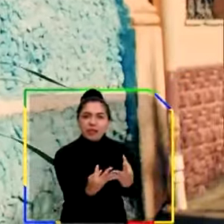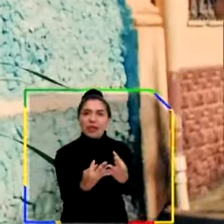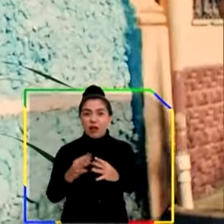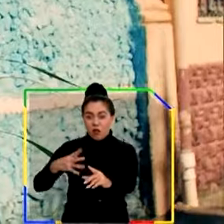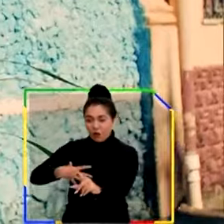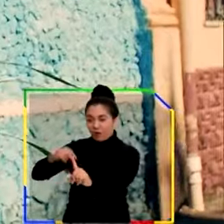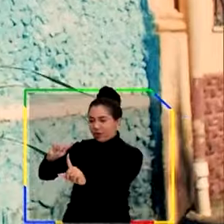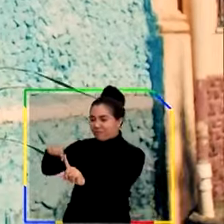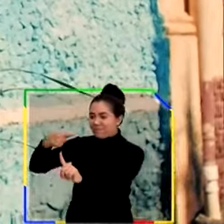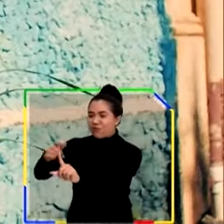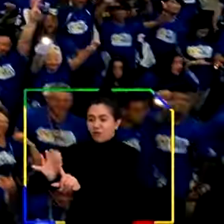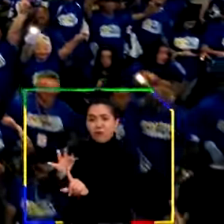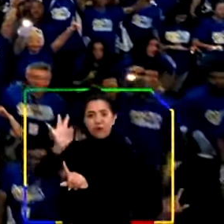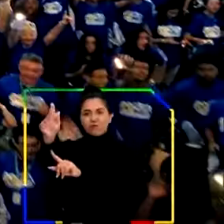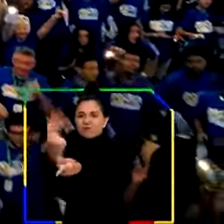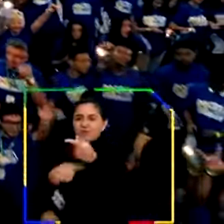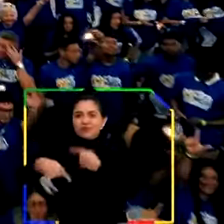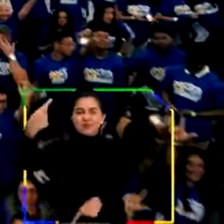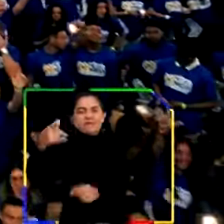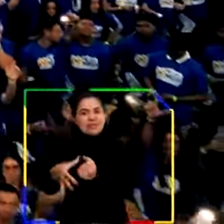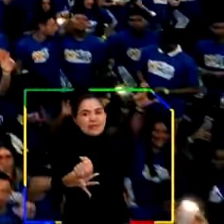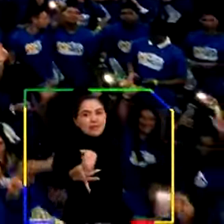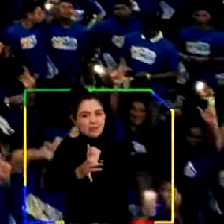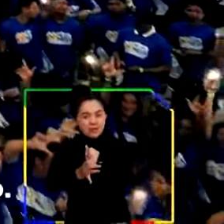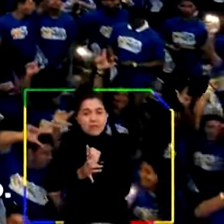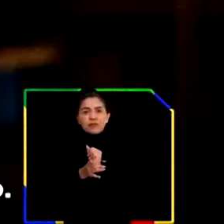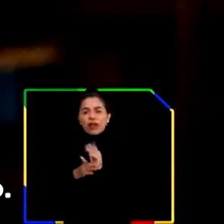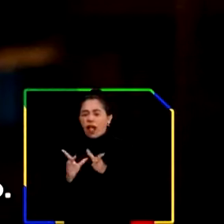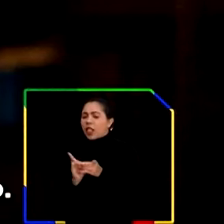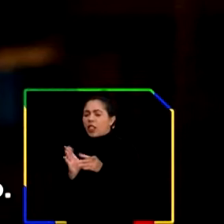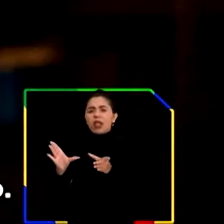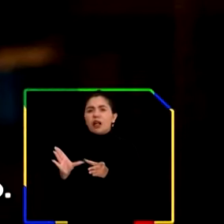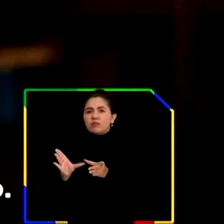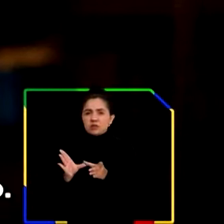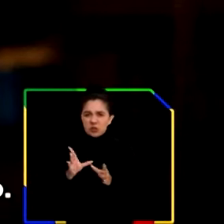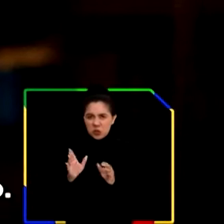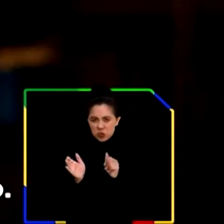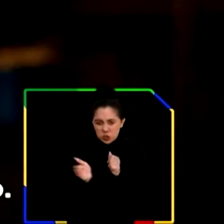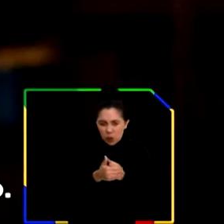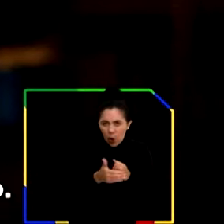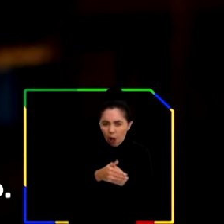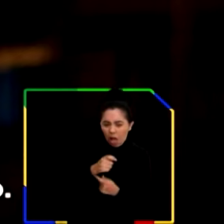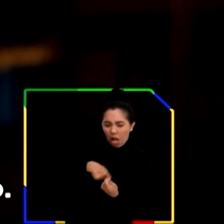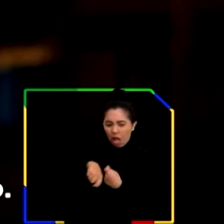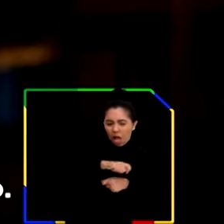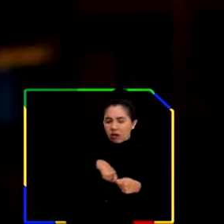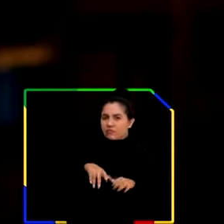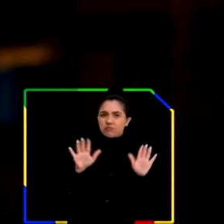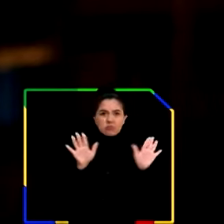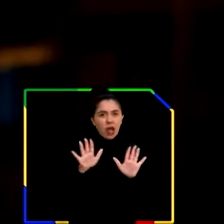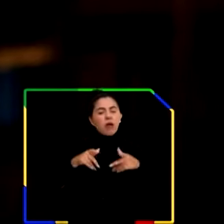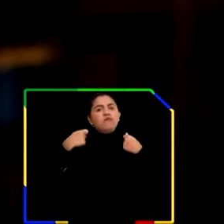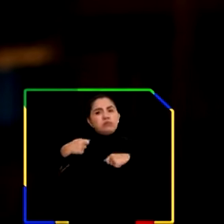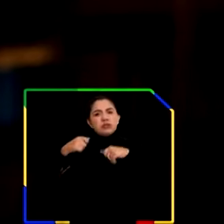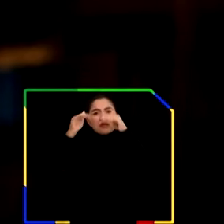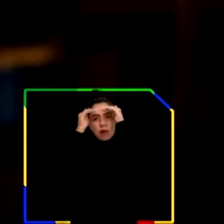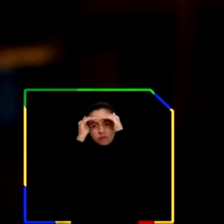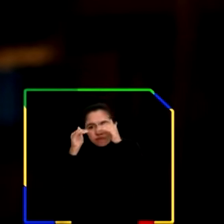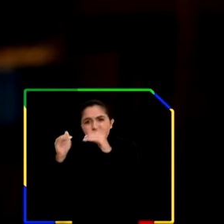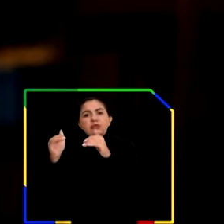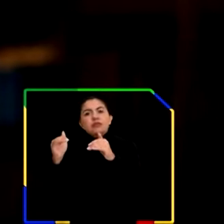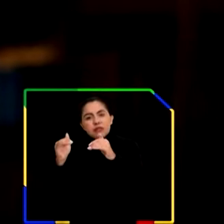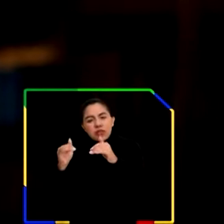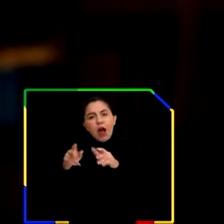e conquistar um futuro melhor para nossos filhos. Democracia não é um pacto de silêncio, é o debate entre as